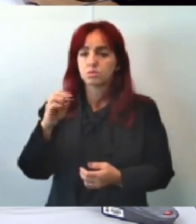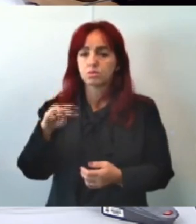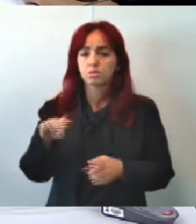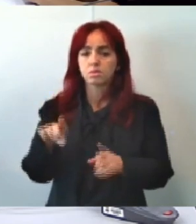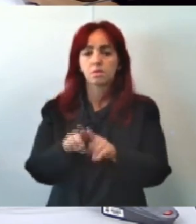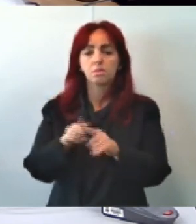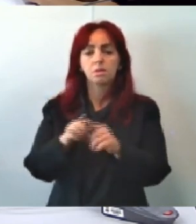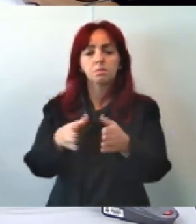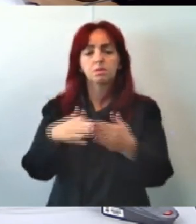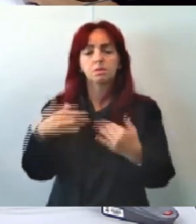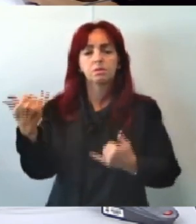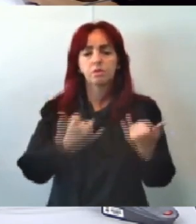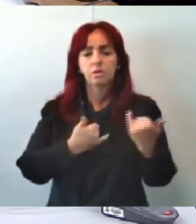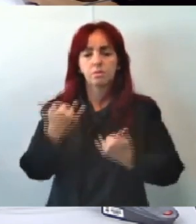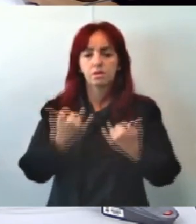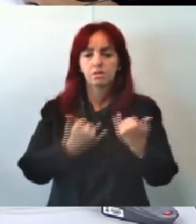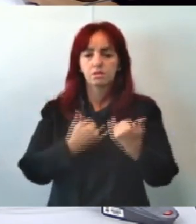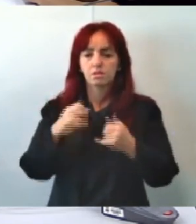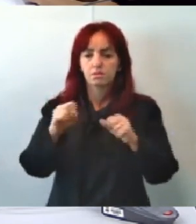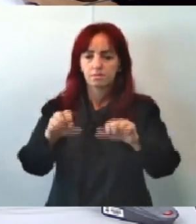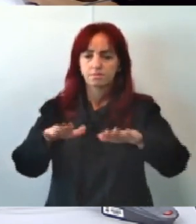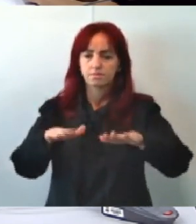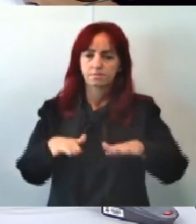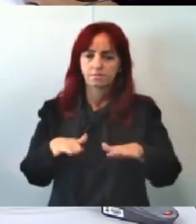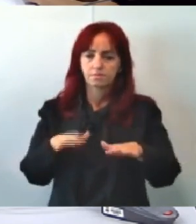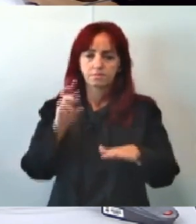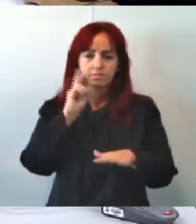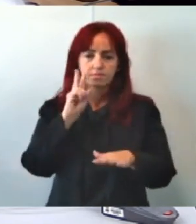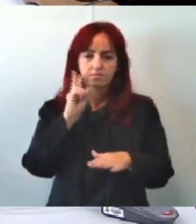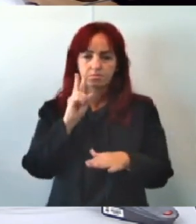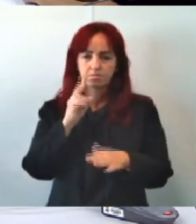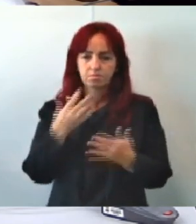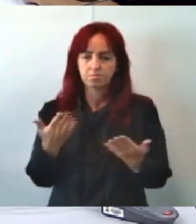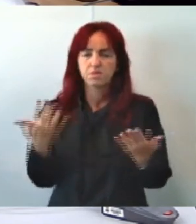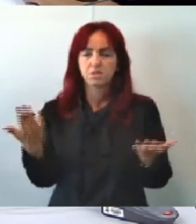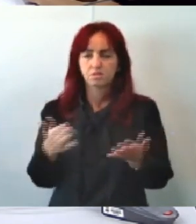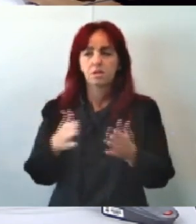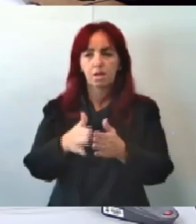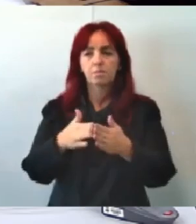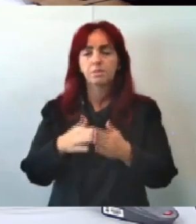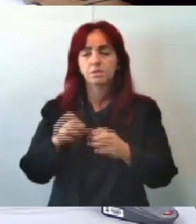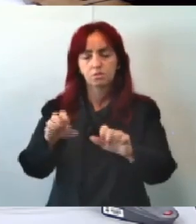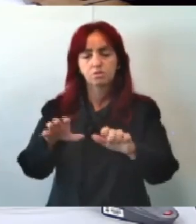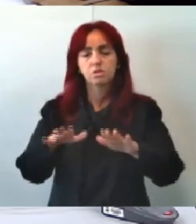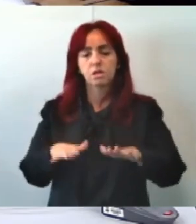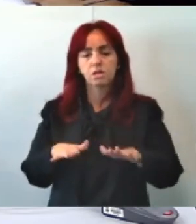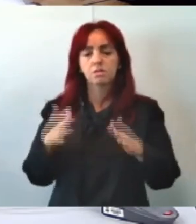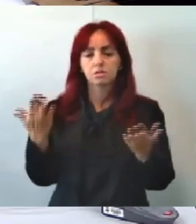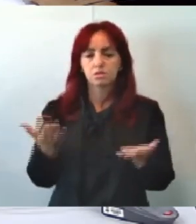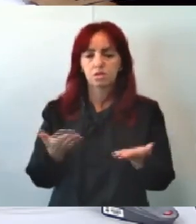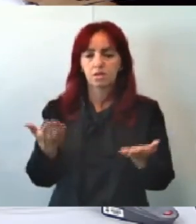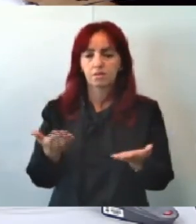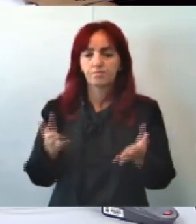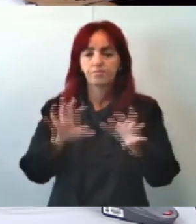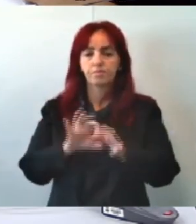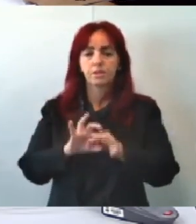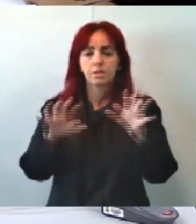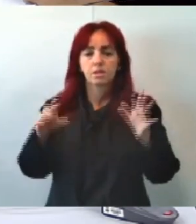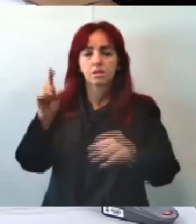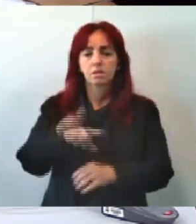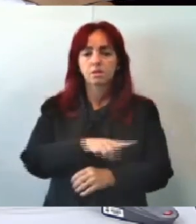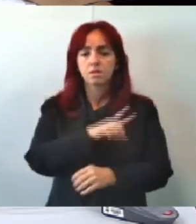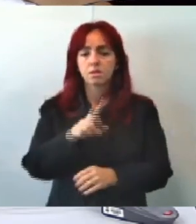Sim Ou audiência pública Não me lembro Já pediu uma audiência Então Estou deliberando pelo cancelamento da